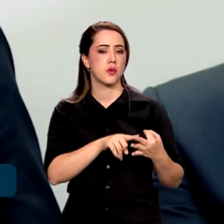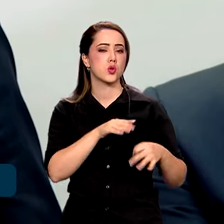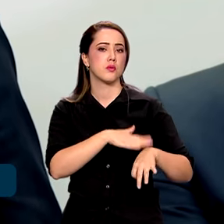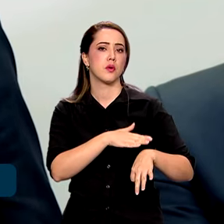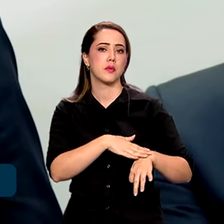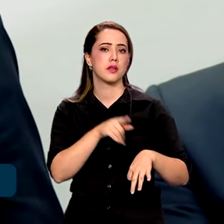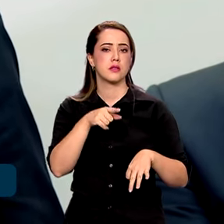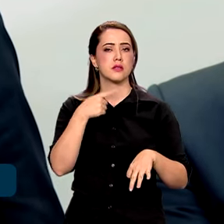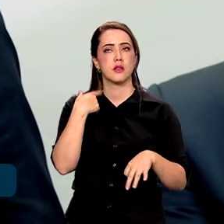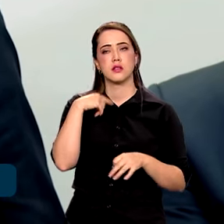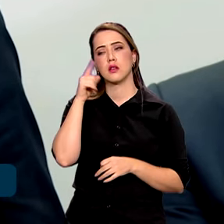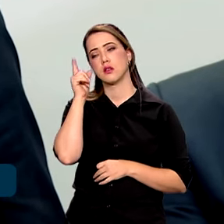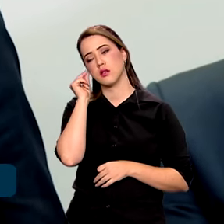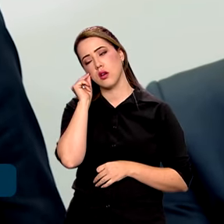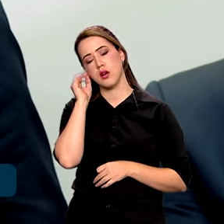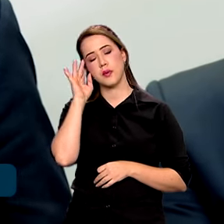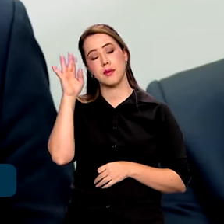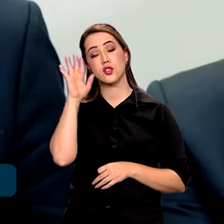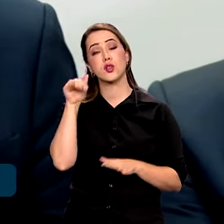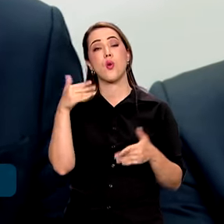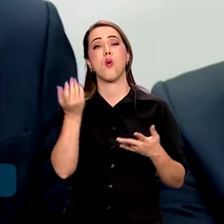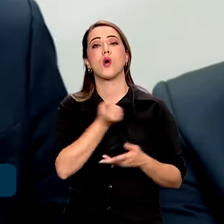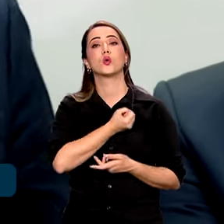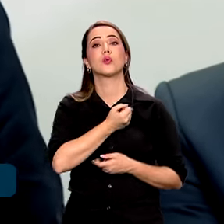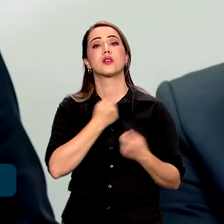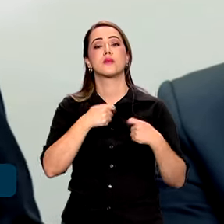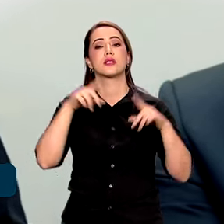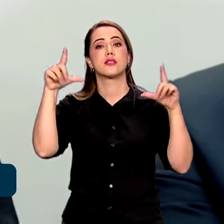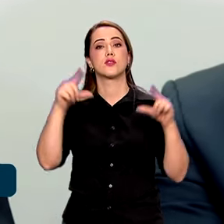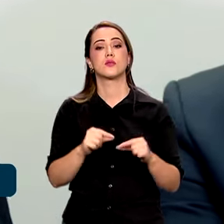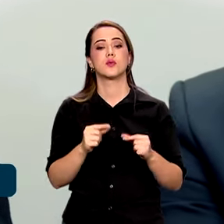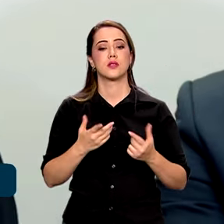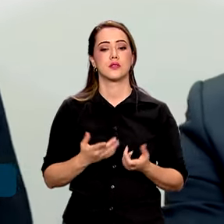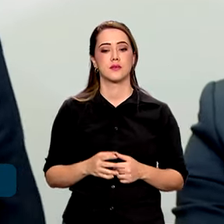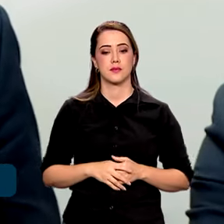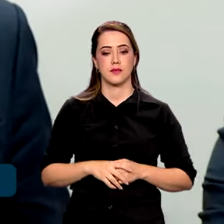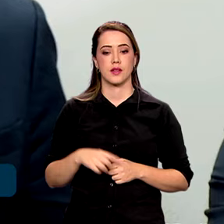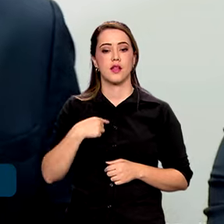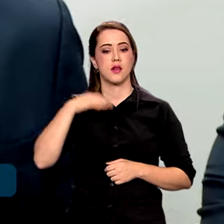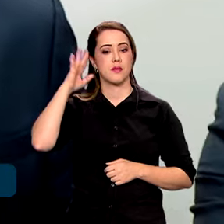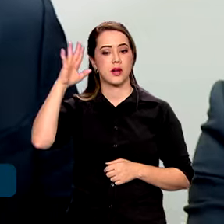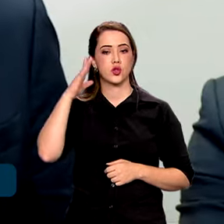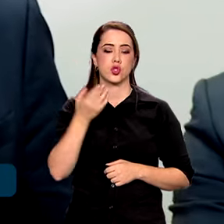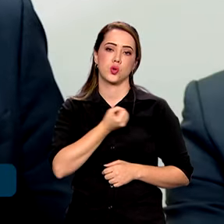algum número ali de quanto pode cair? De quanto? Eu imagino um número.